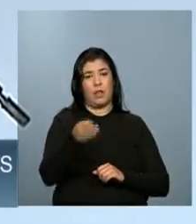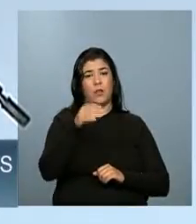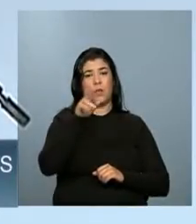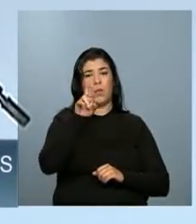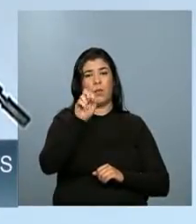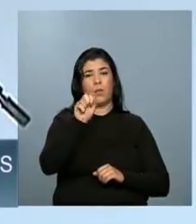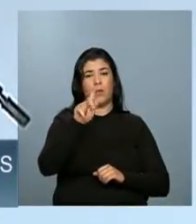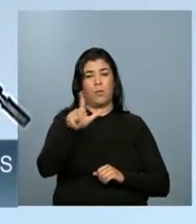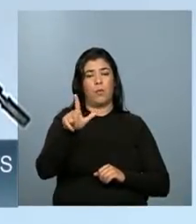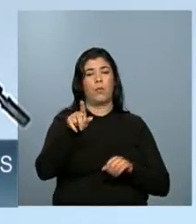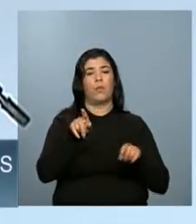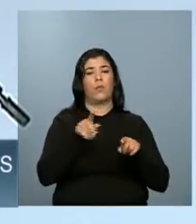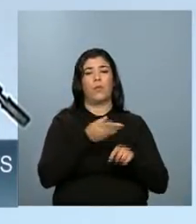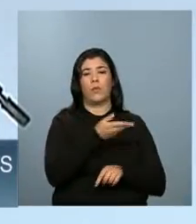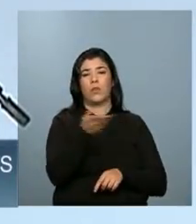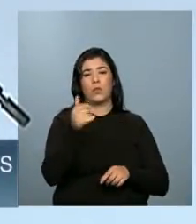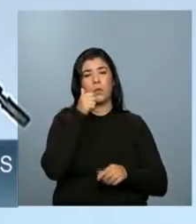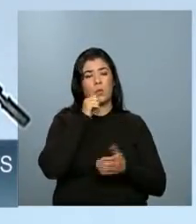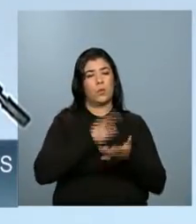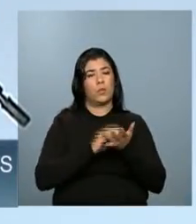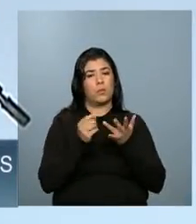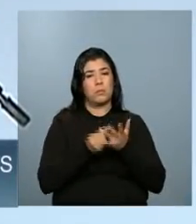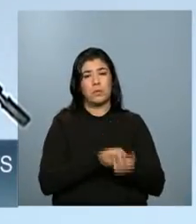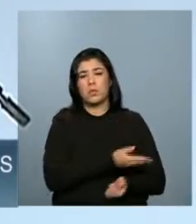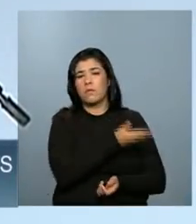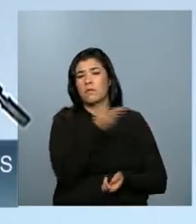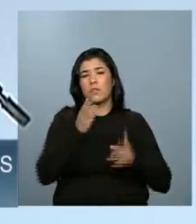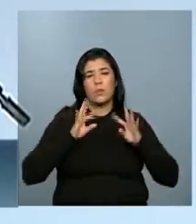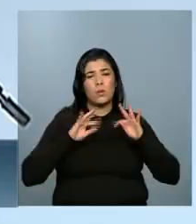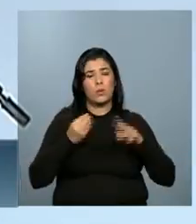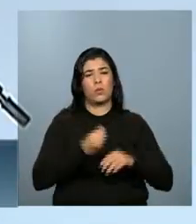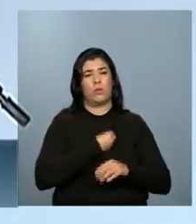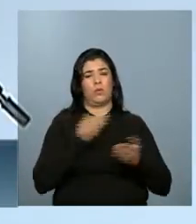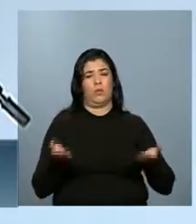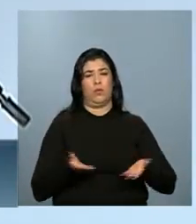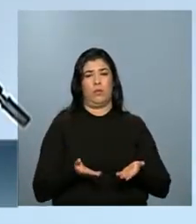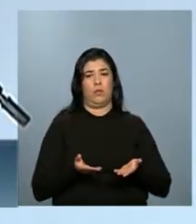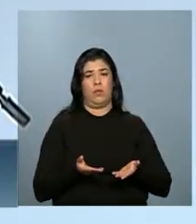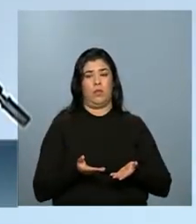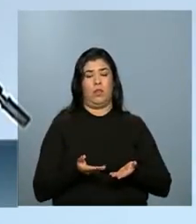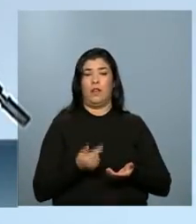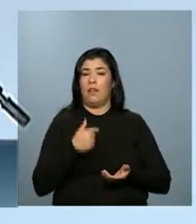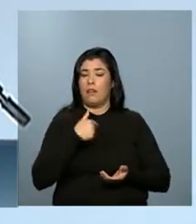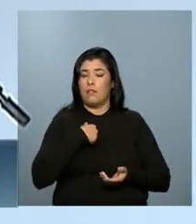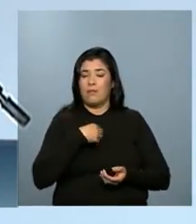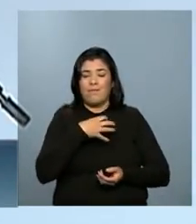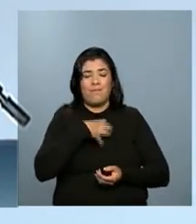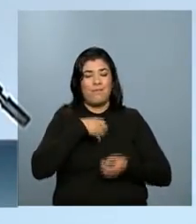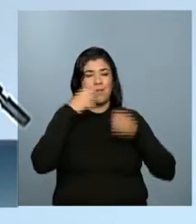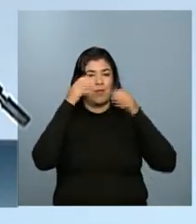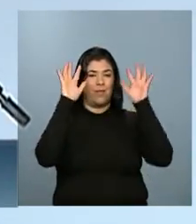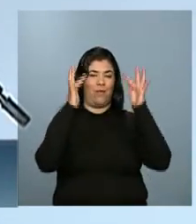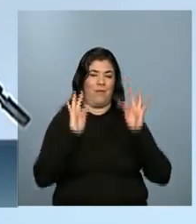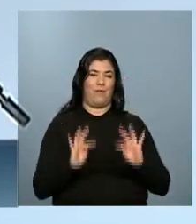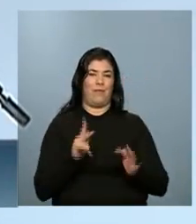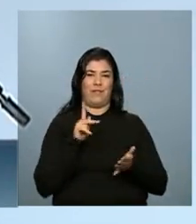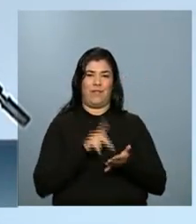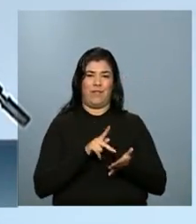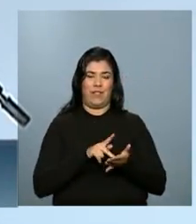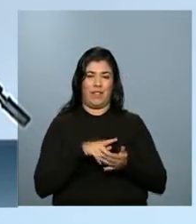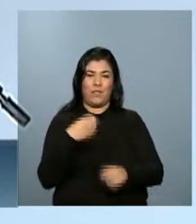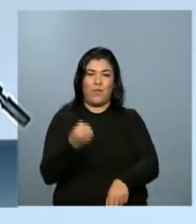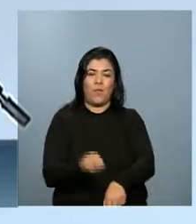enfim, saudar todos os presentes e dizer para vocês que eu estou muito feliz. Eu fico